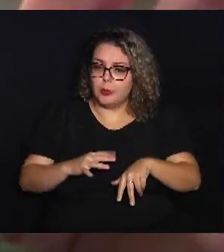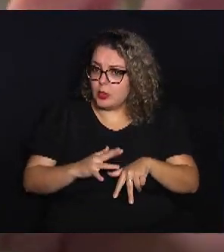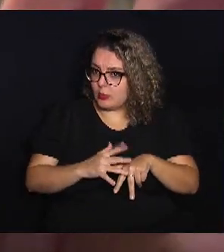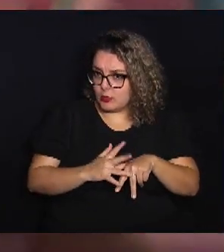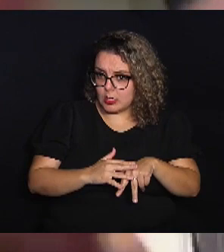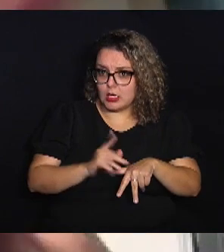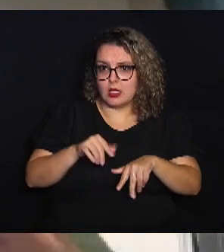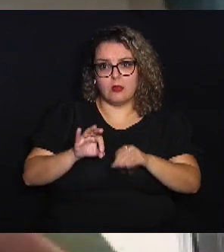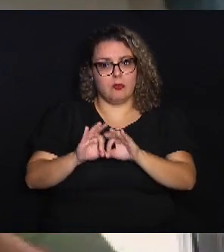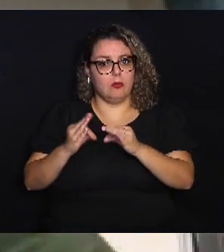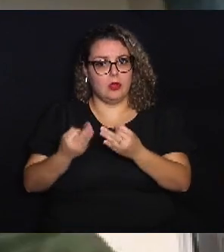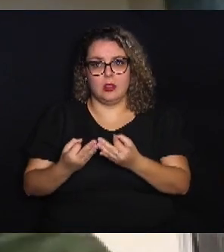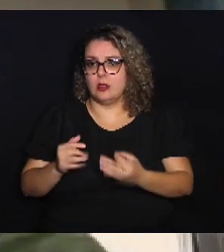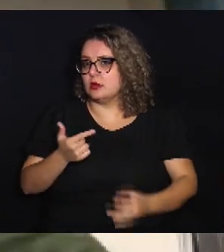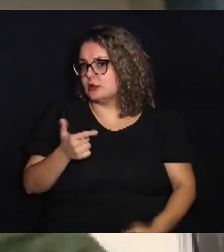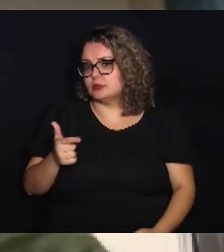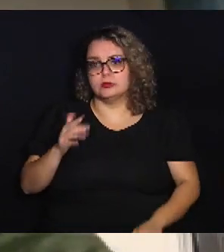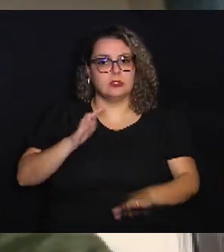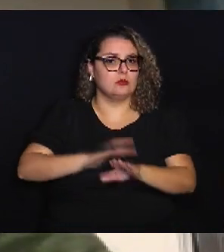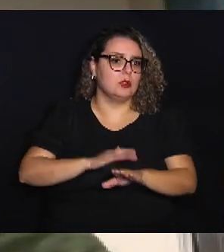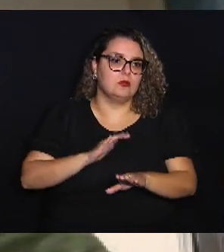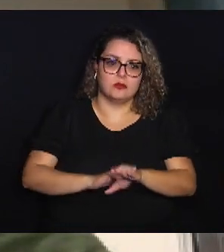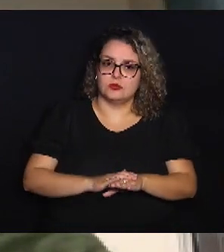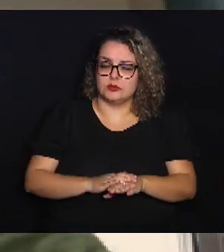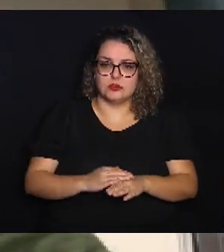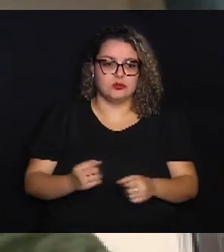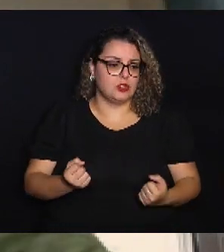paciente é uma família disfuncional.